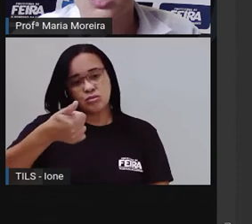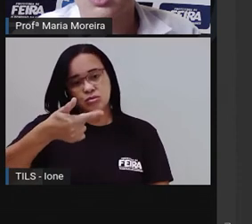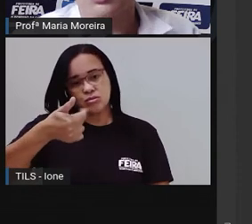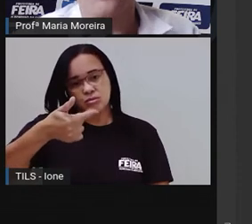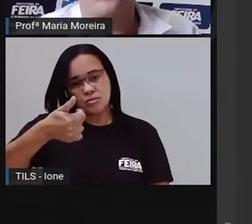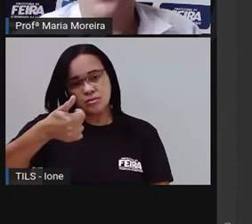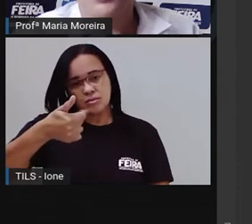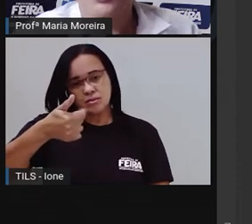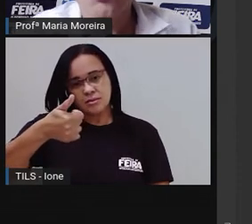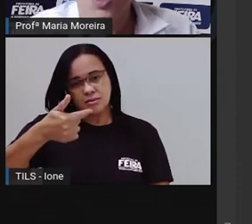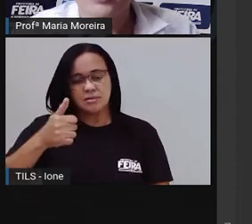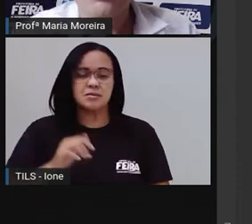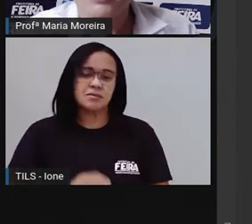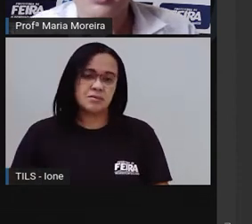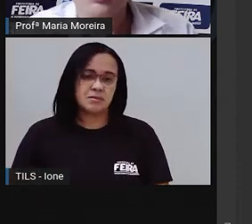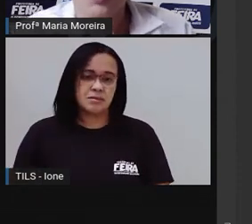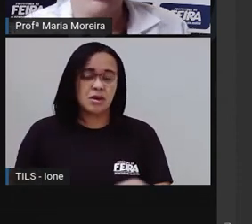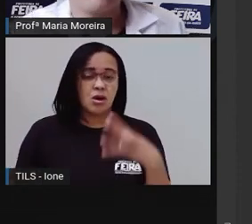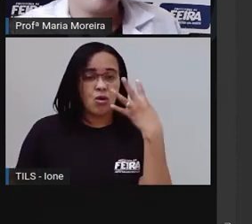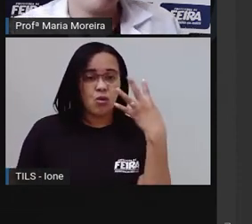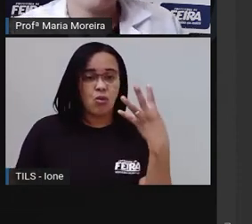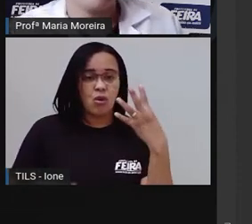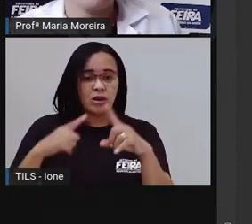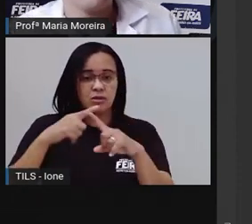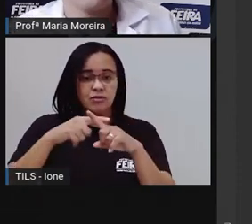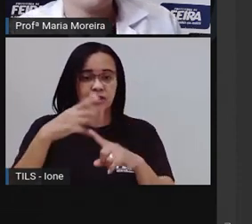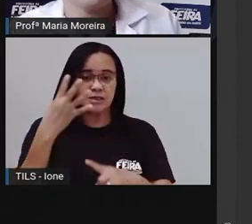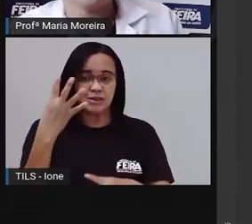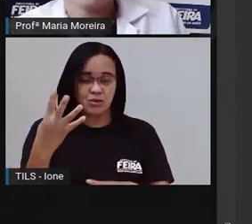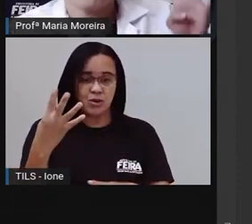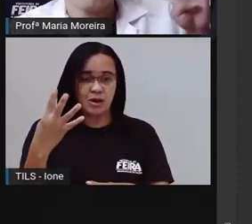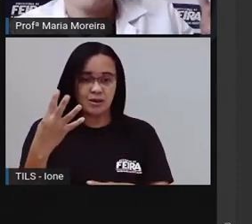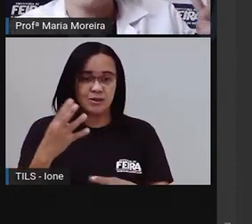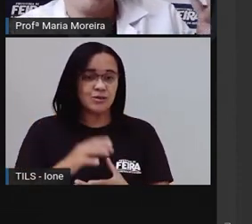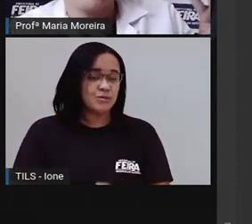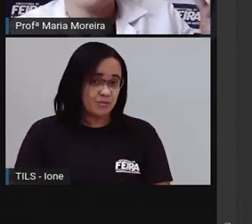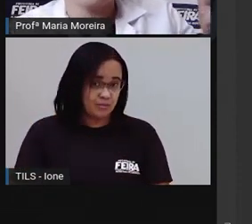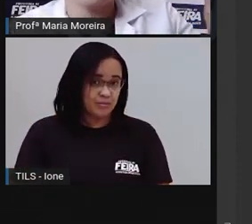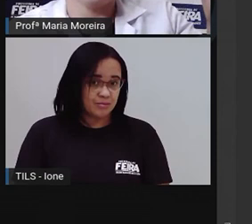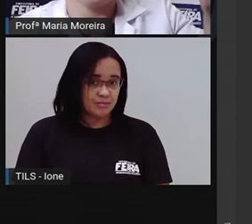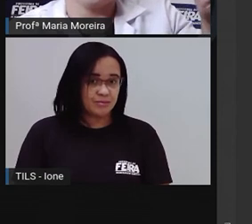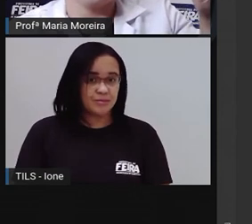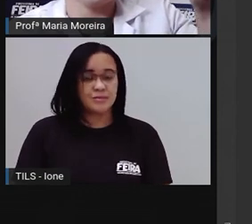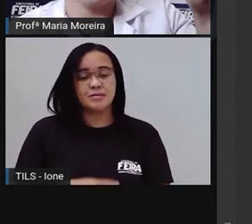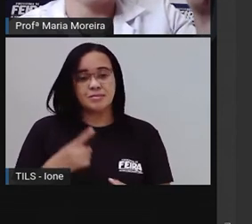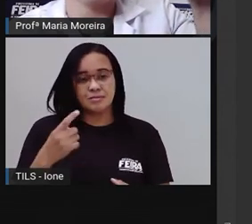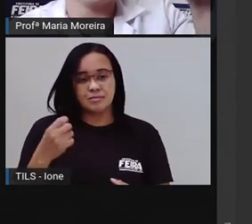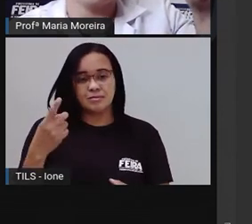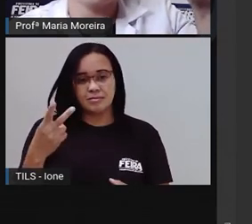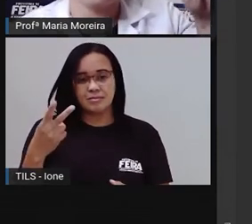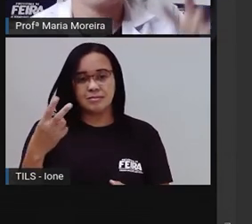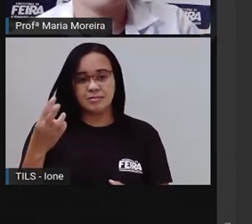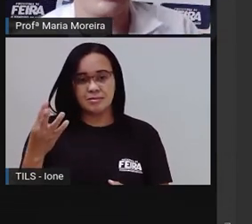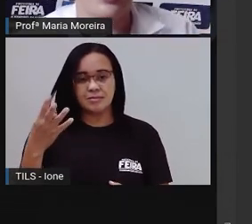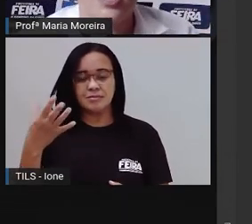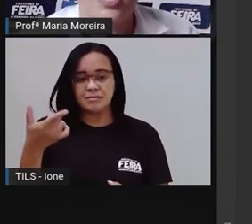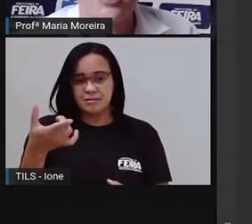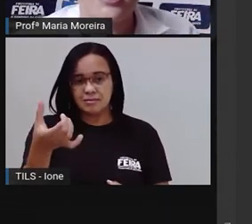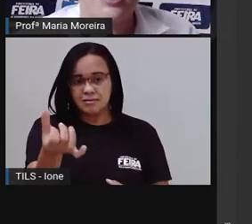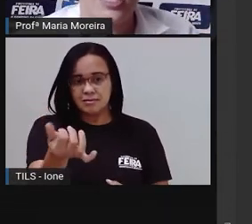Doze. E quatro vezes quatro. Seria o quê? Doze com mais quatro. Doze, treze, quatorze, quinze,